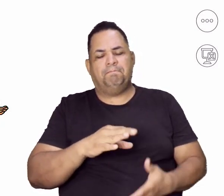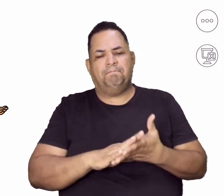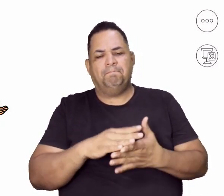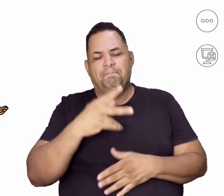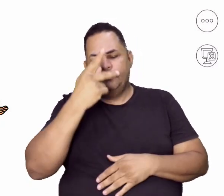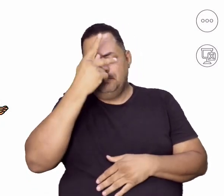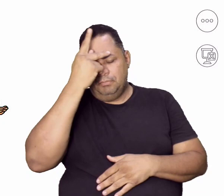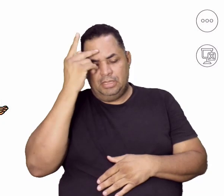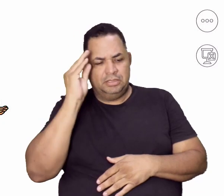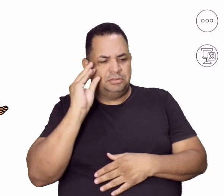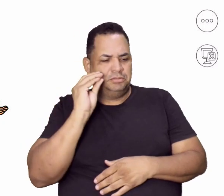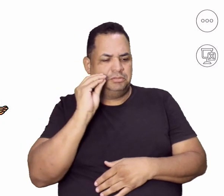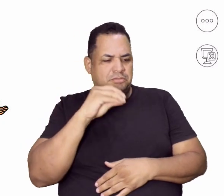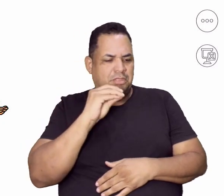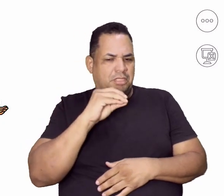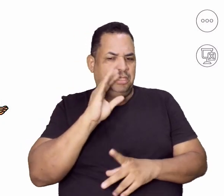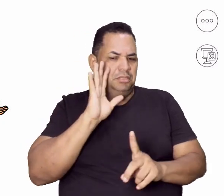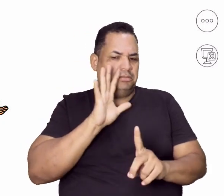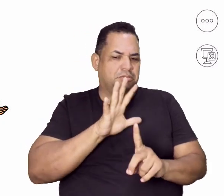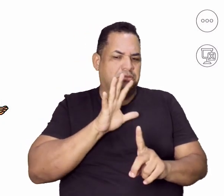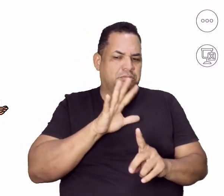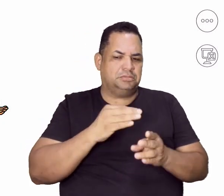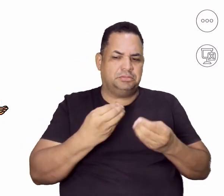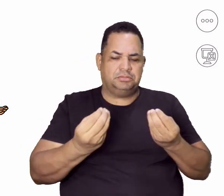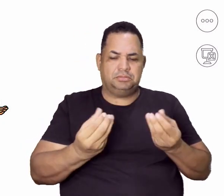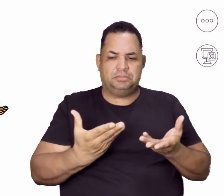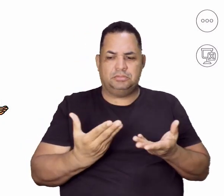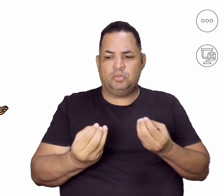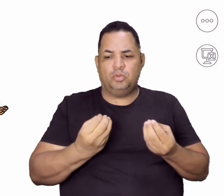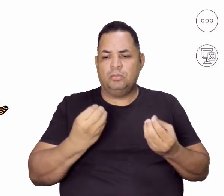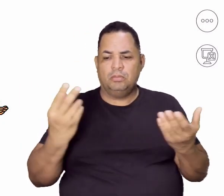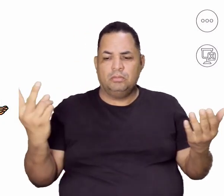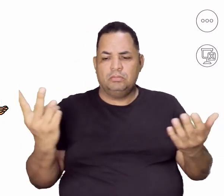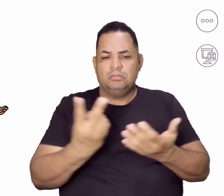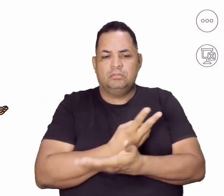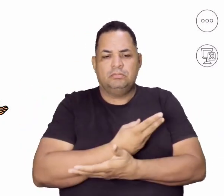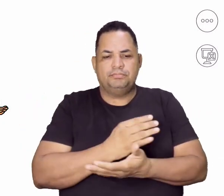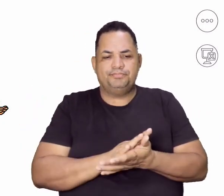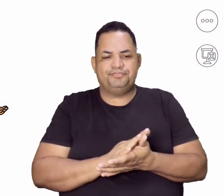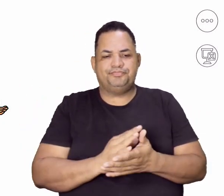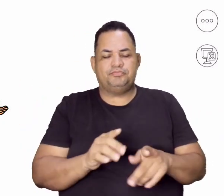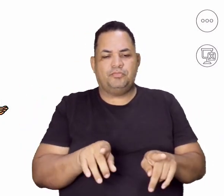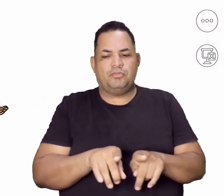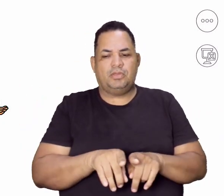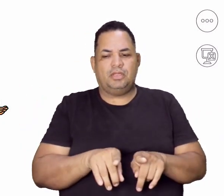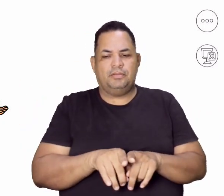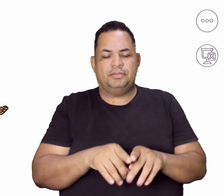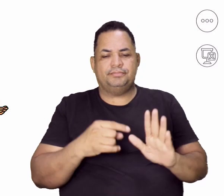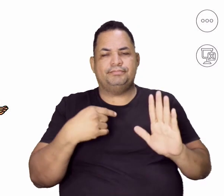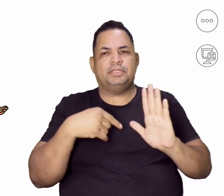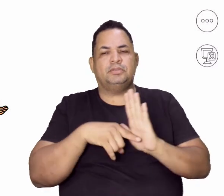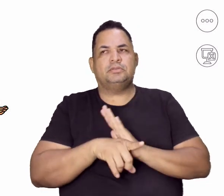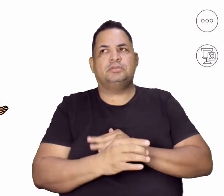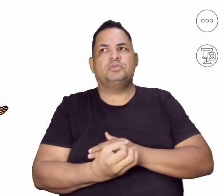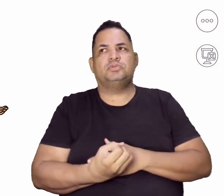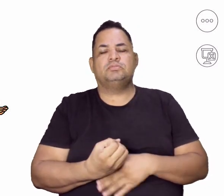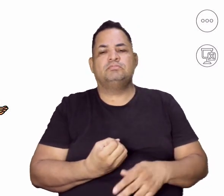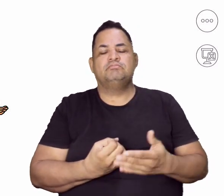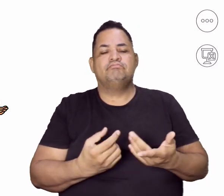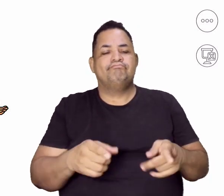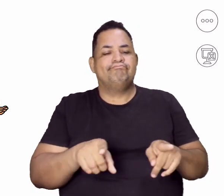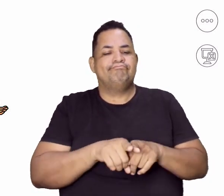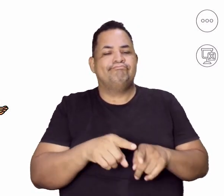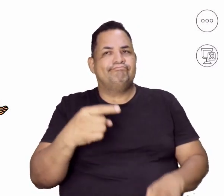elas são influenciadas? O que acontece? E um outro questionamento que pode surgir é de que